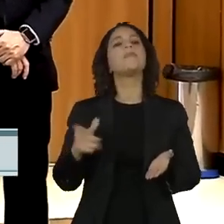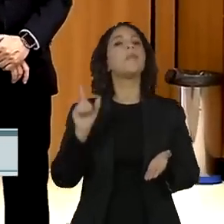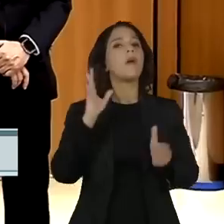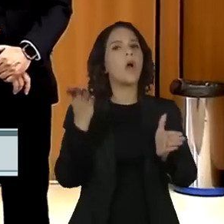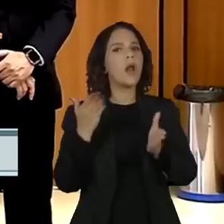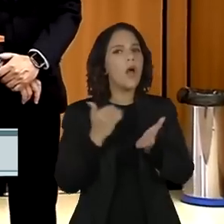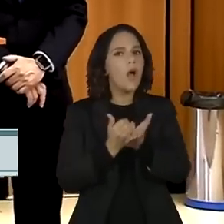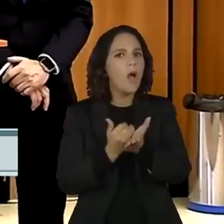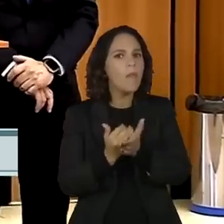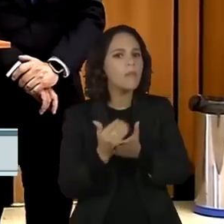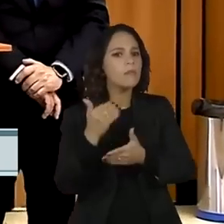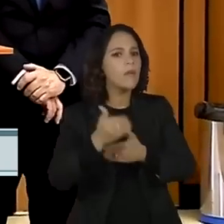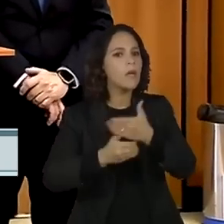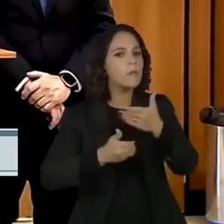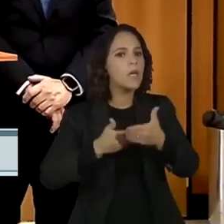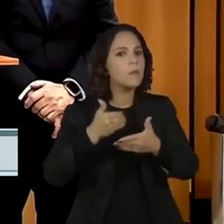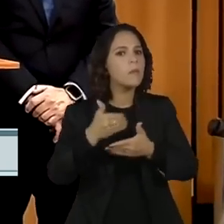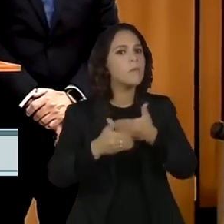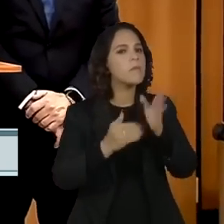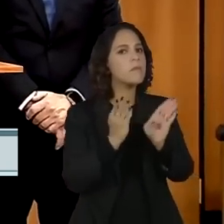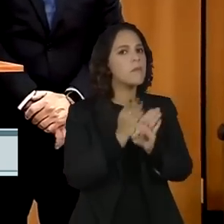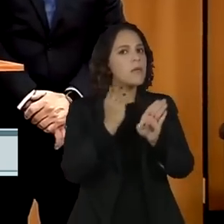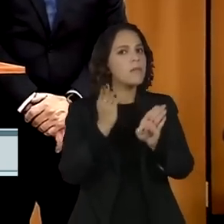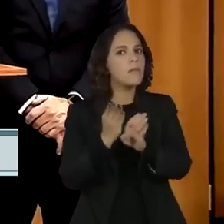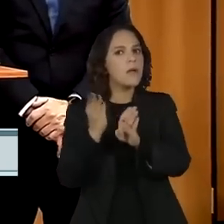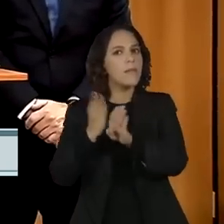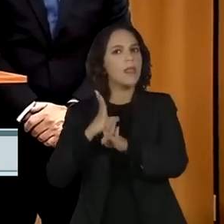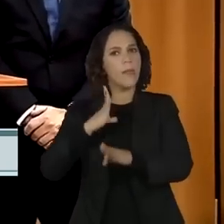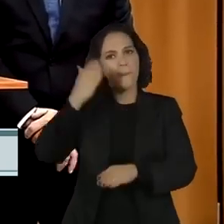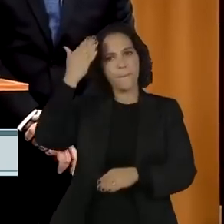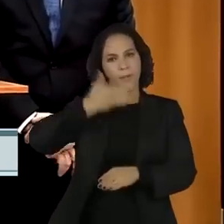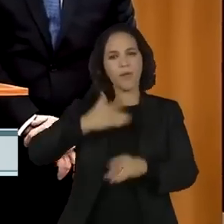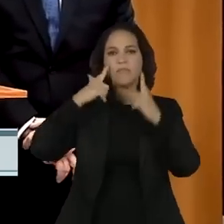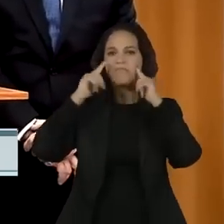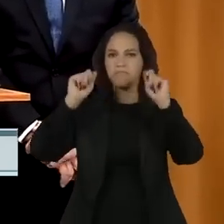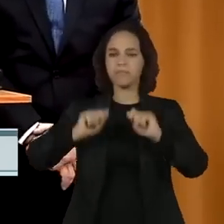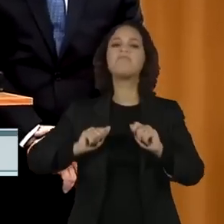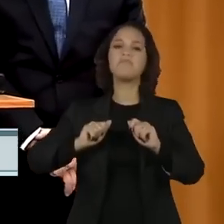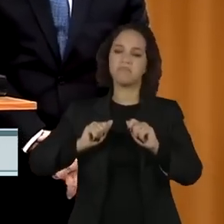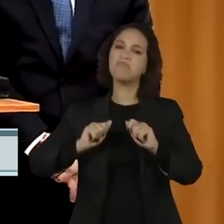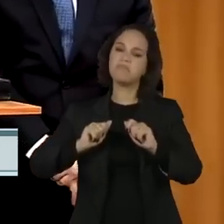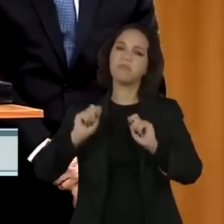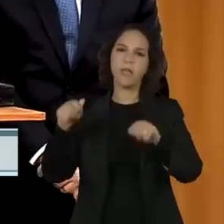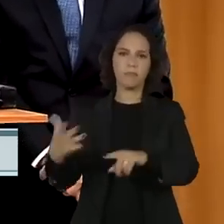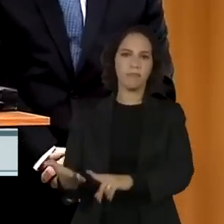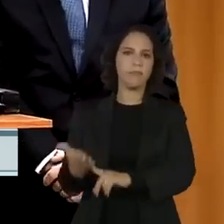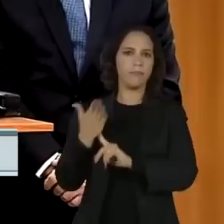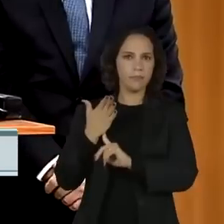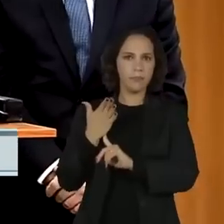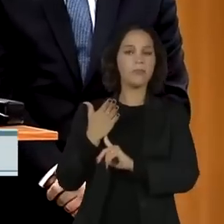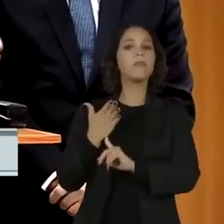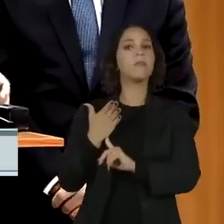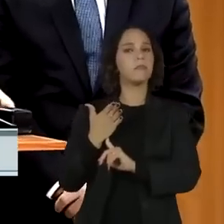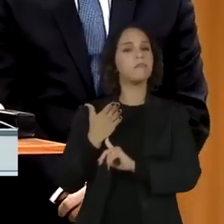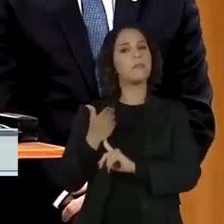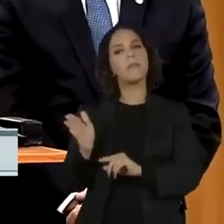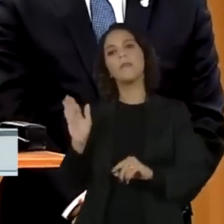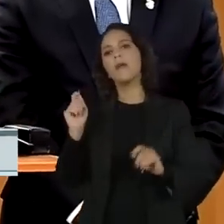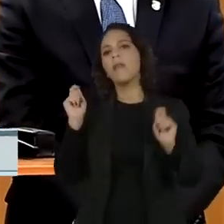fatos até agora revelados e as novas provas colhidas indicam, indicam uma forte